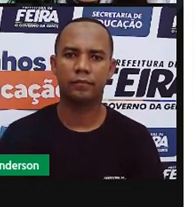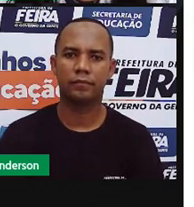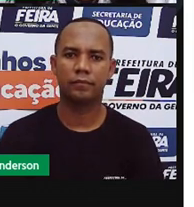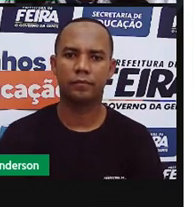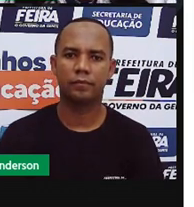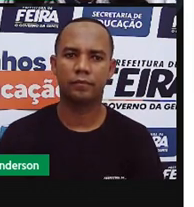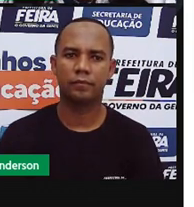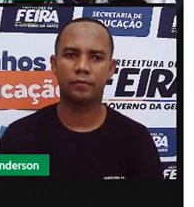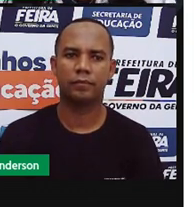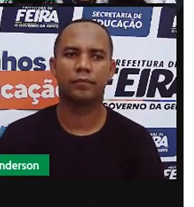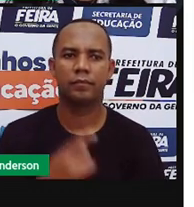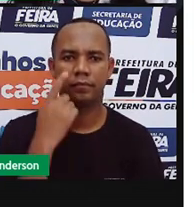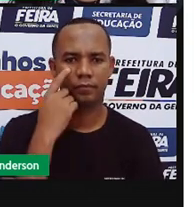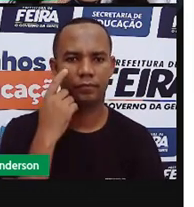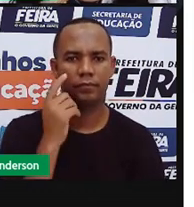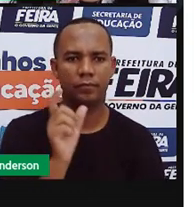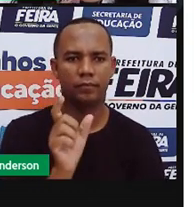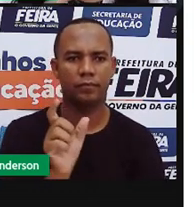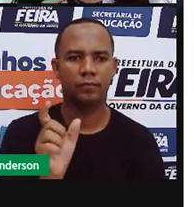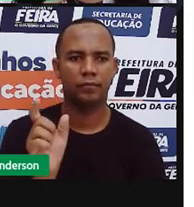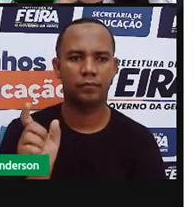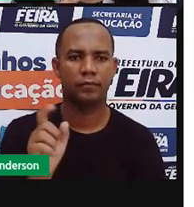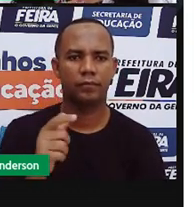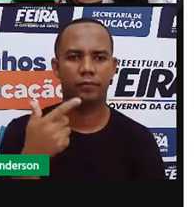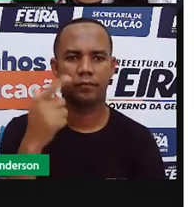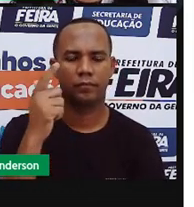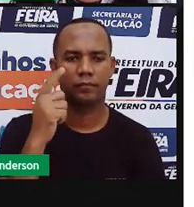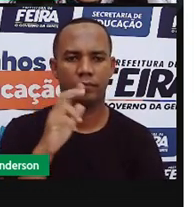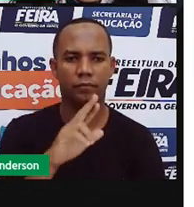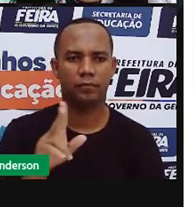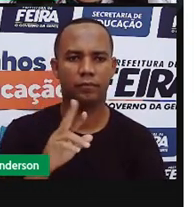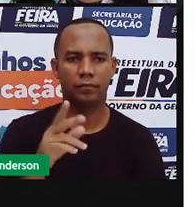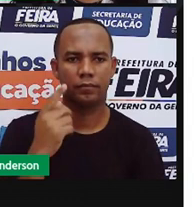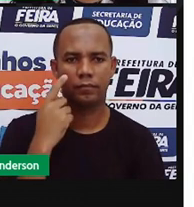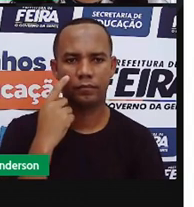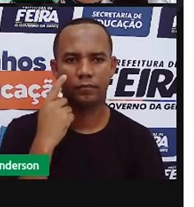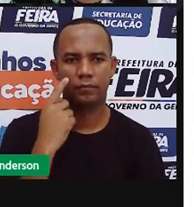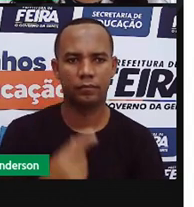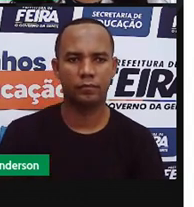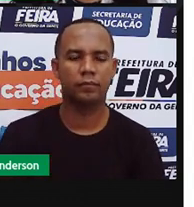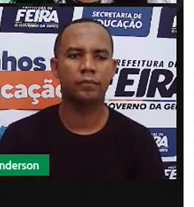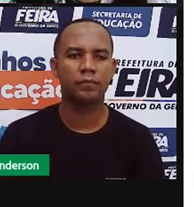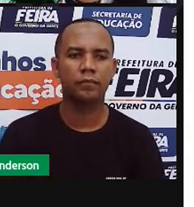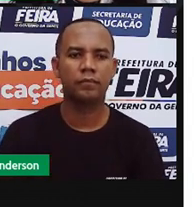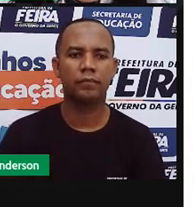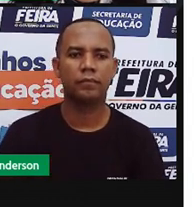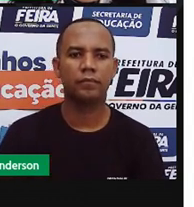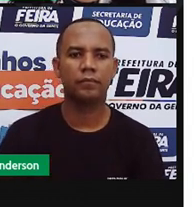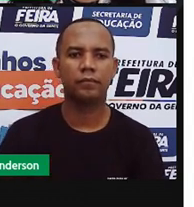Agora, as outras palavras, ó, Austrália, acordo,